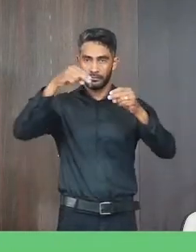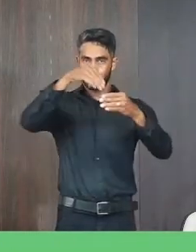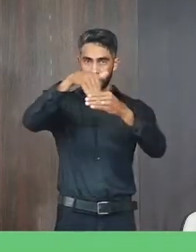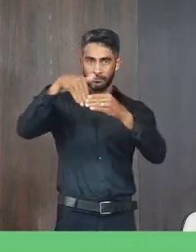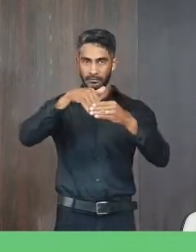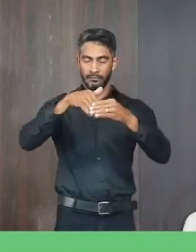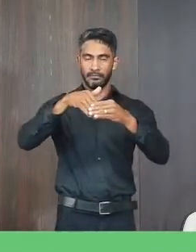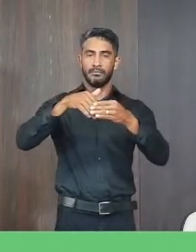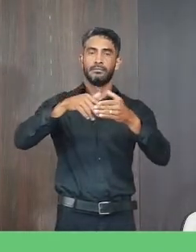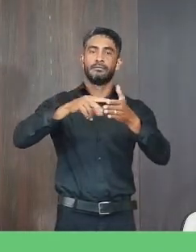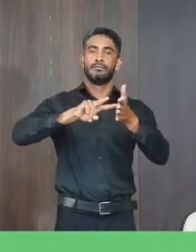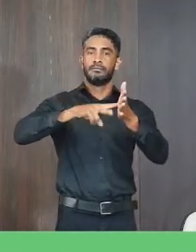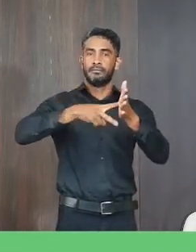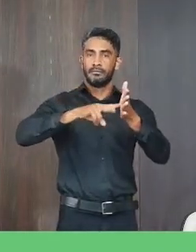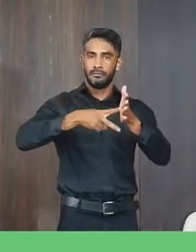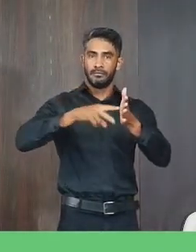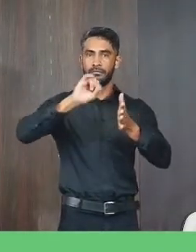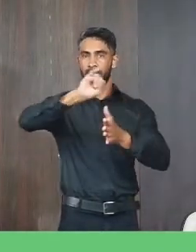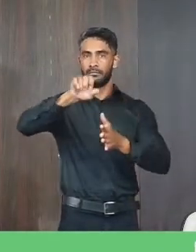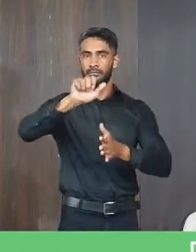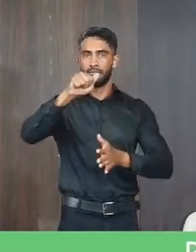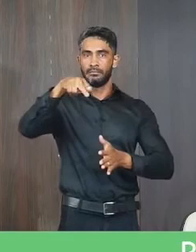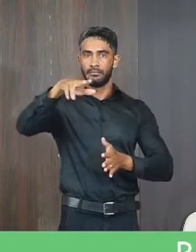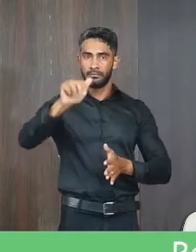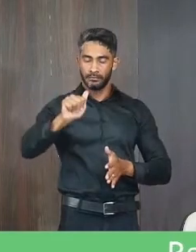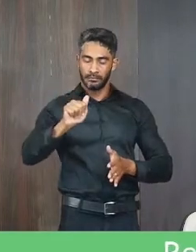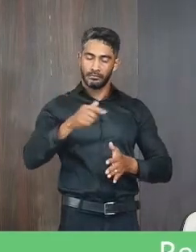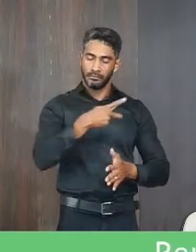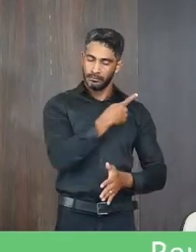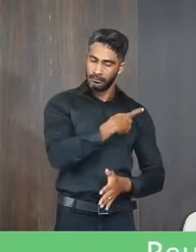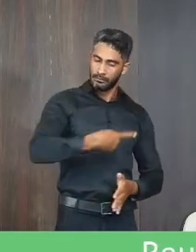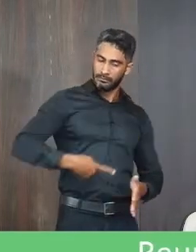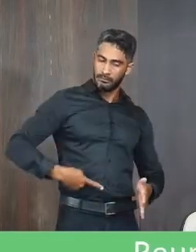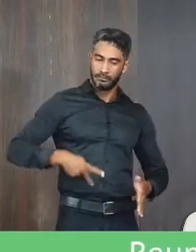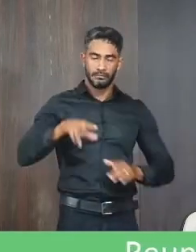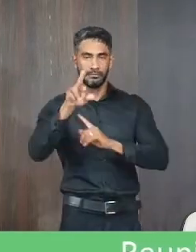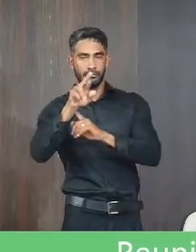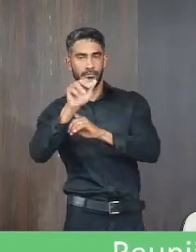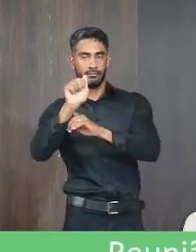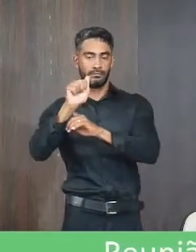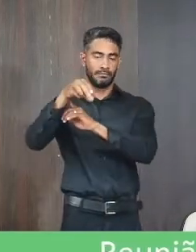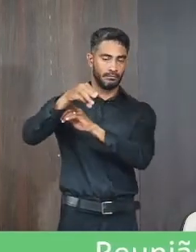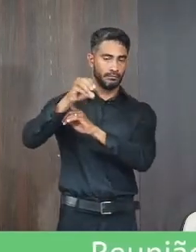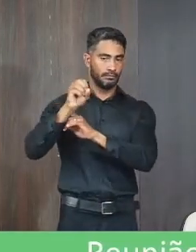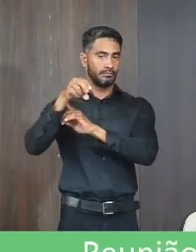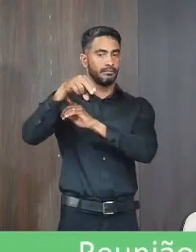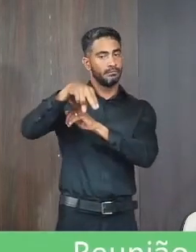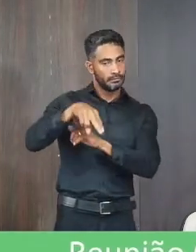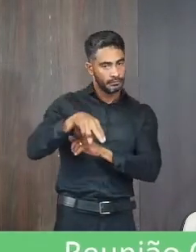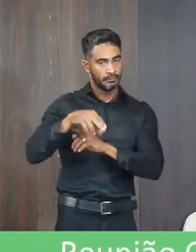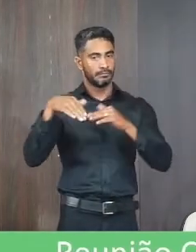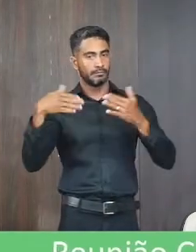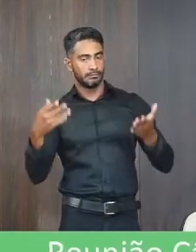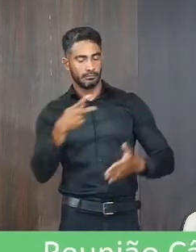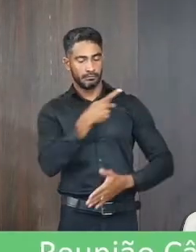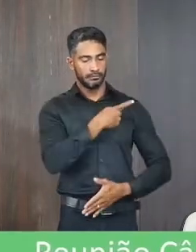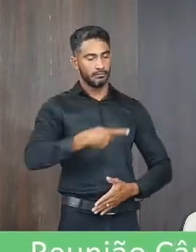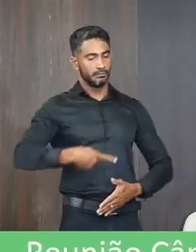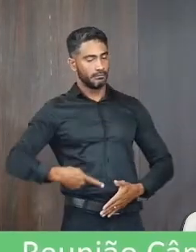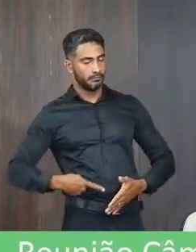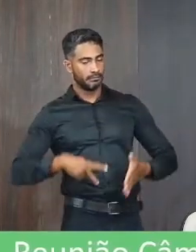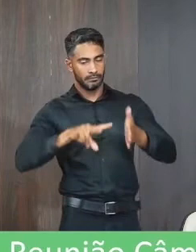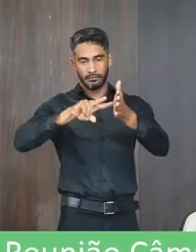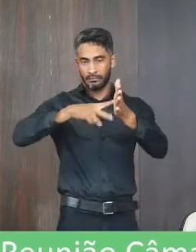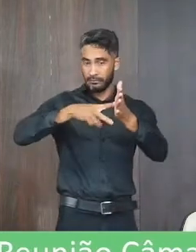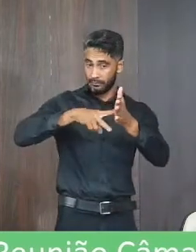de Sindijana. Ilustríssimo Sr. Ramon Alexandre Araújo, presidente da Câmara Municipal de Janaúba. Sr. Presidente, o